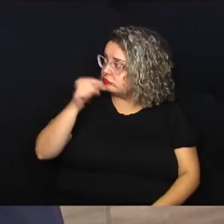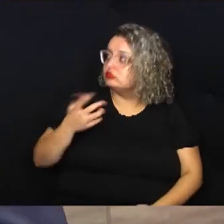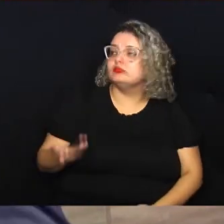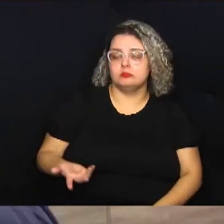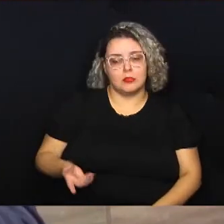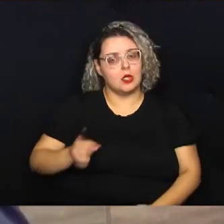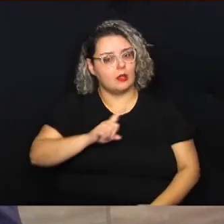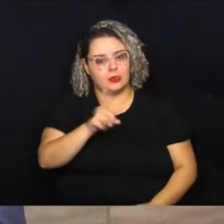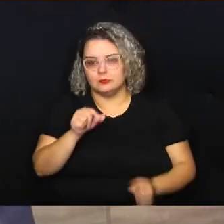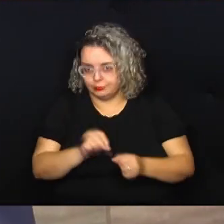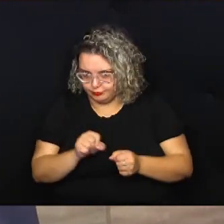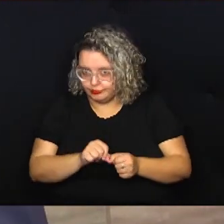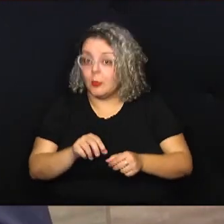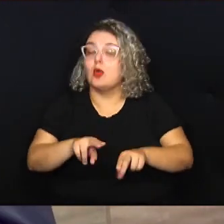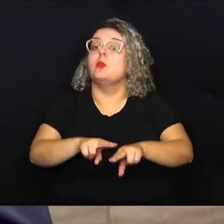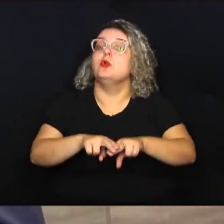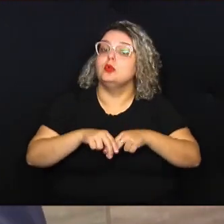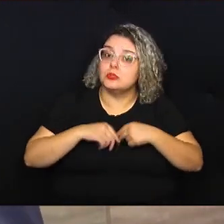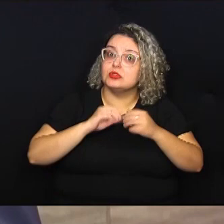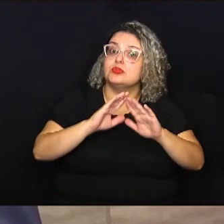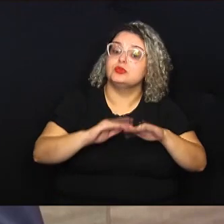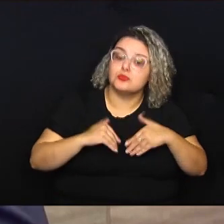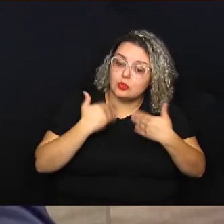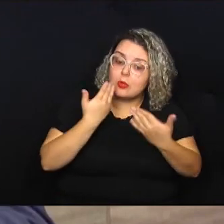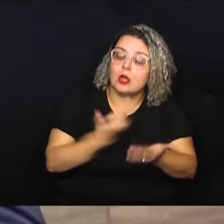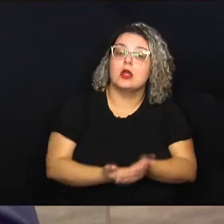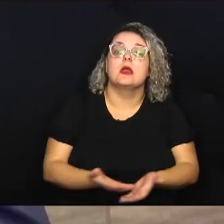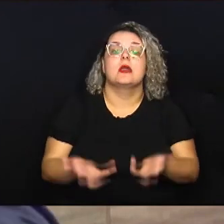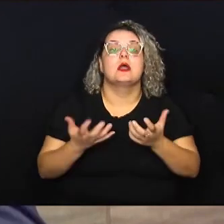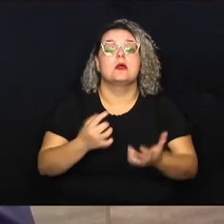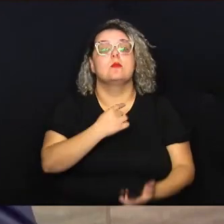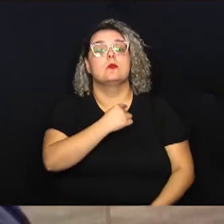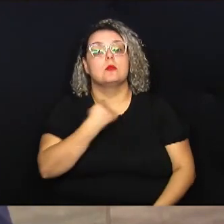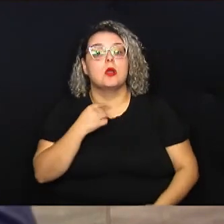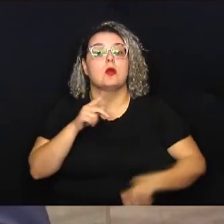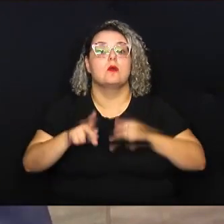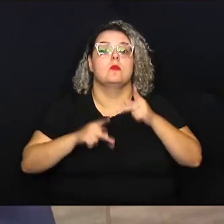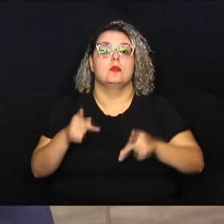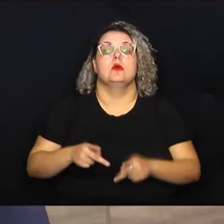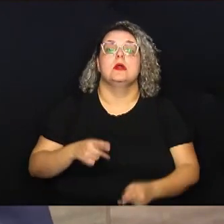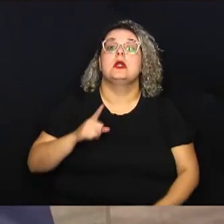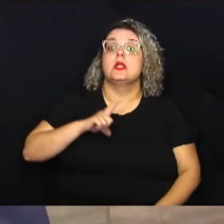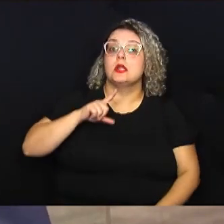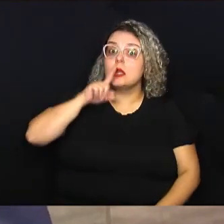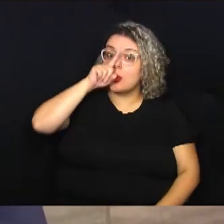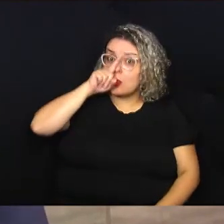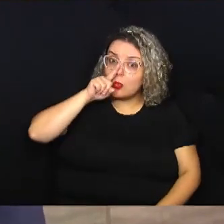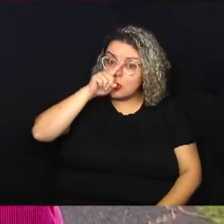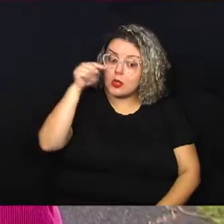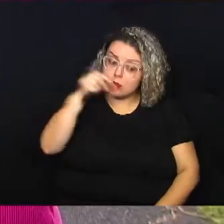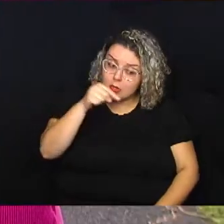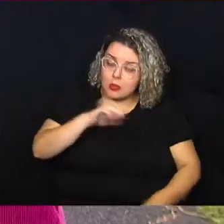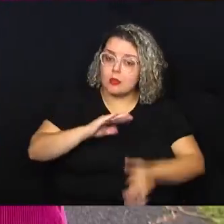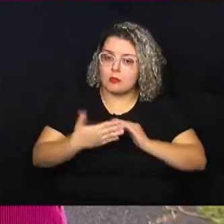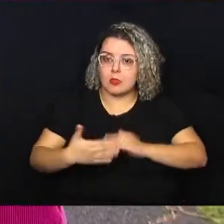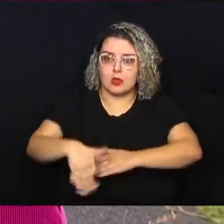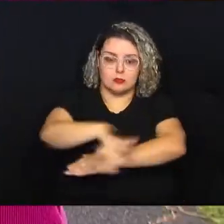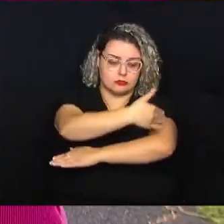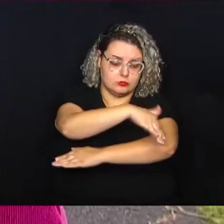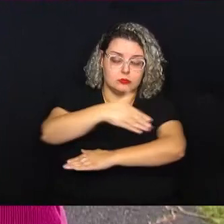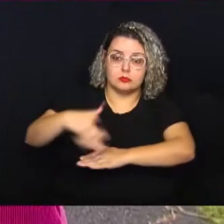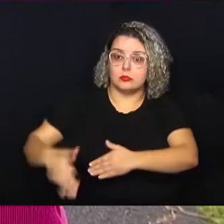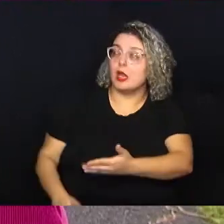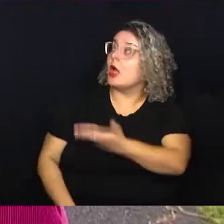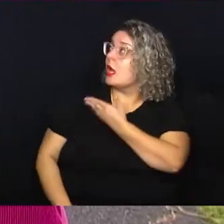fizeram, então por isso o requerimento, então nós queremos prazo, porque a população está correndo perigo ali na Vila União, nesse cruzamento. Aqui é